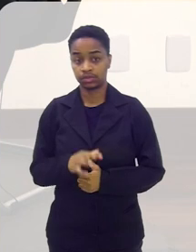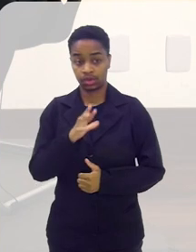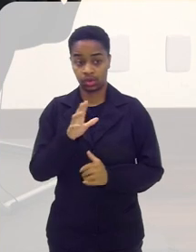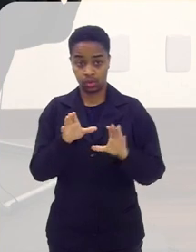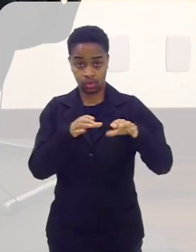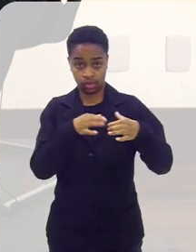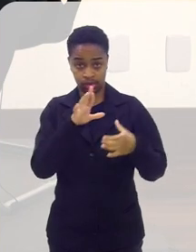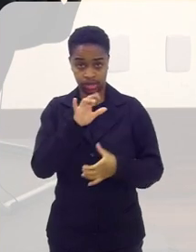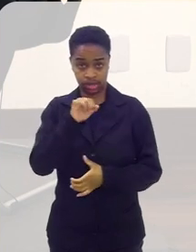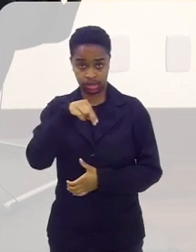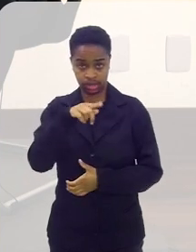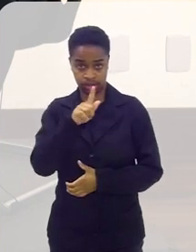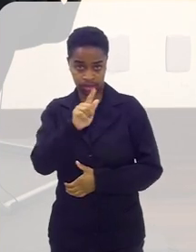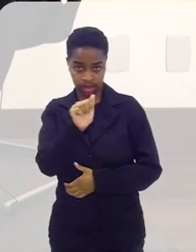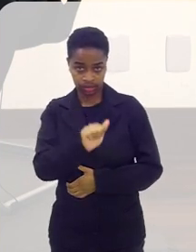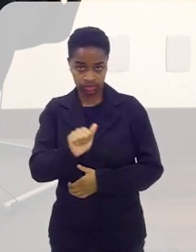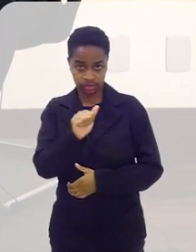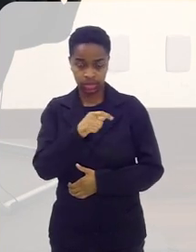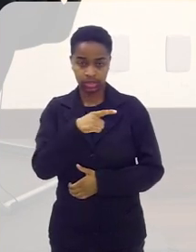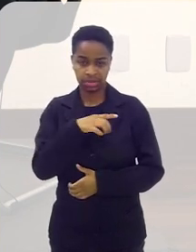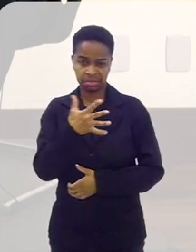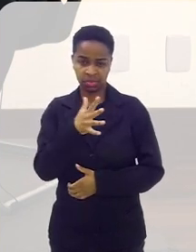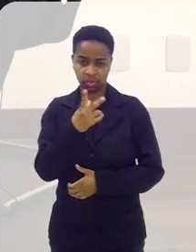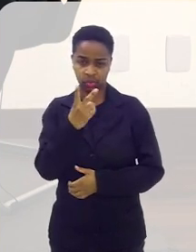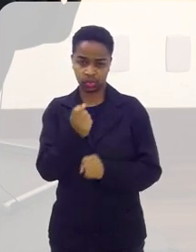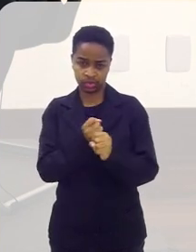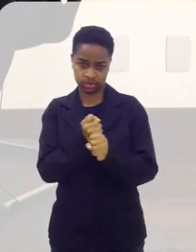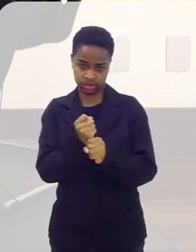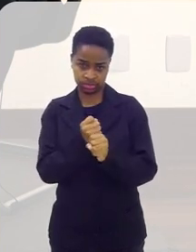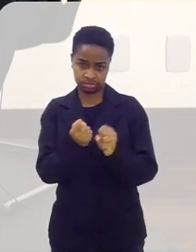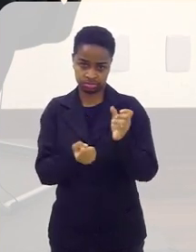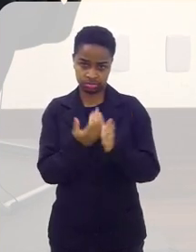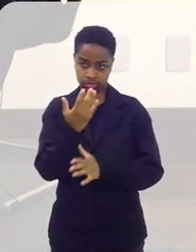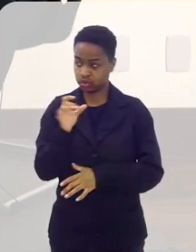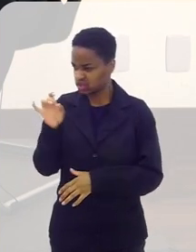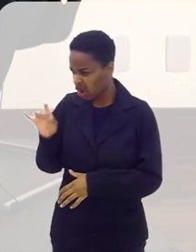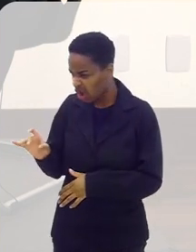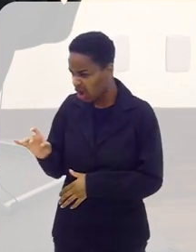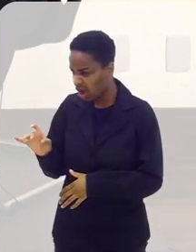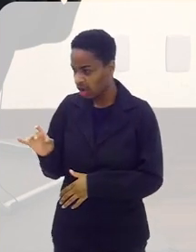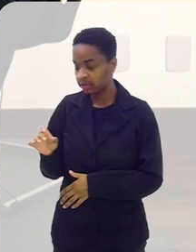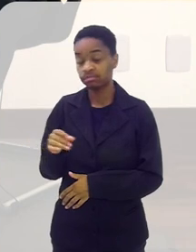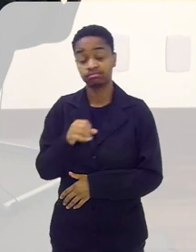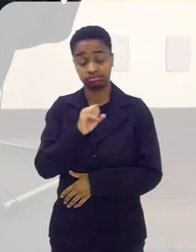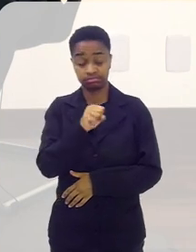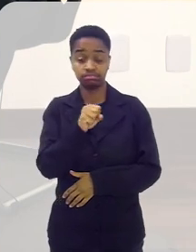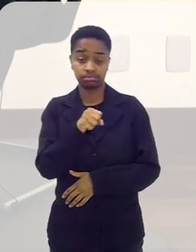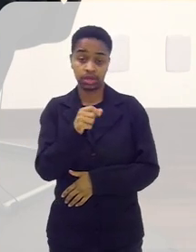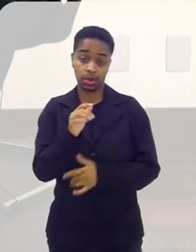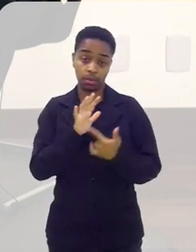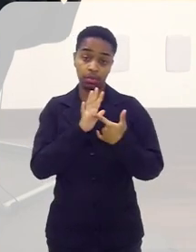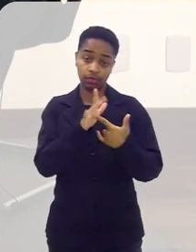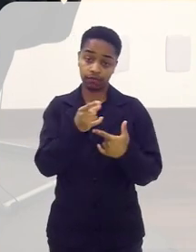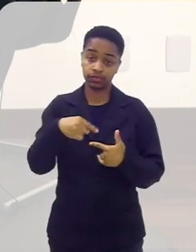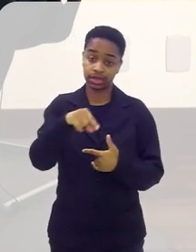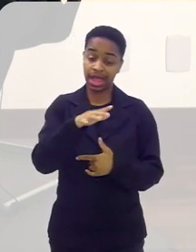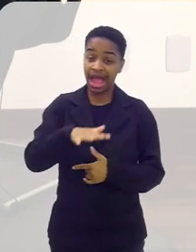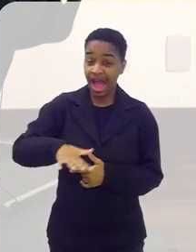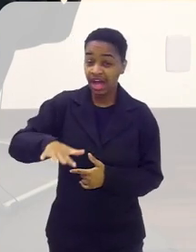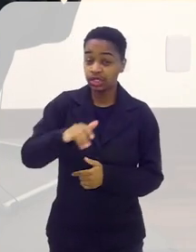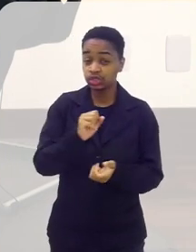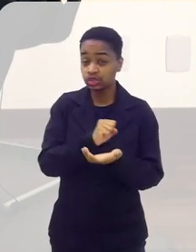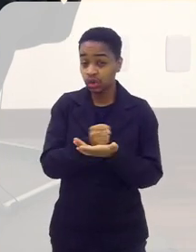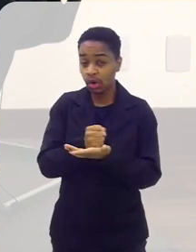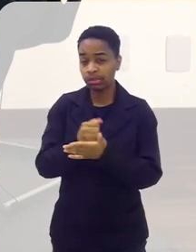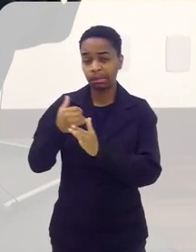A Ring, como associação, tem cerca de dois anos de fundação. Só? Para mostrar justamente que a área